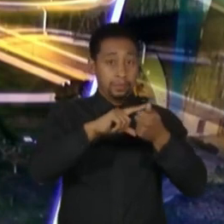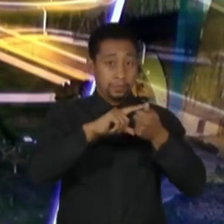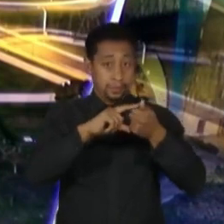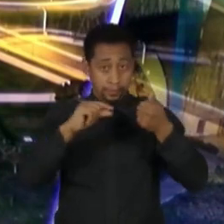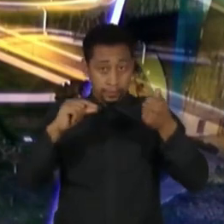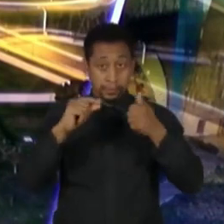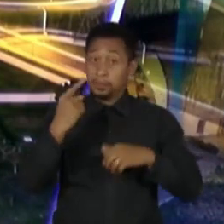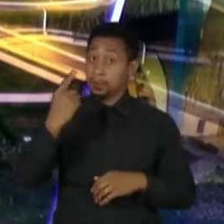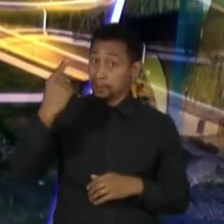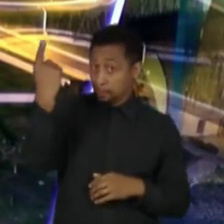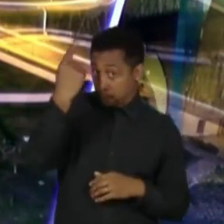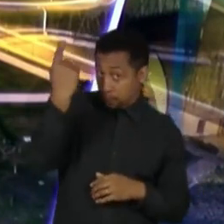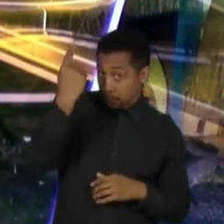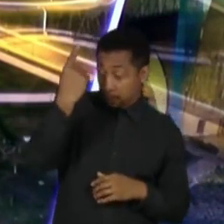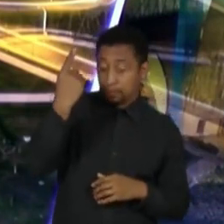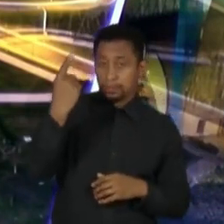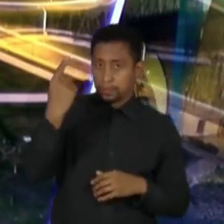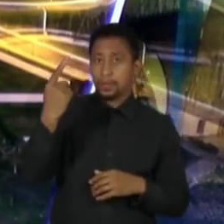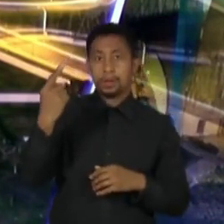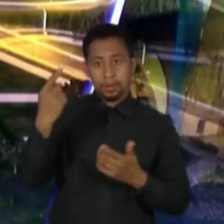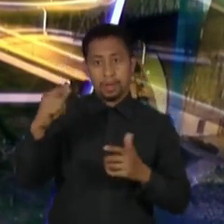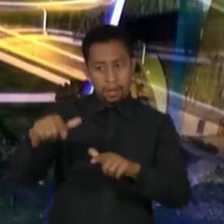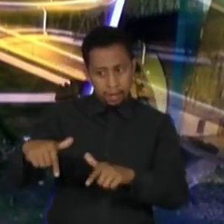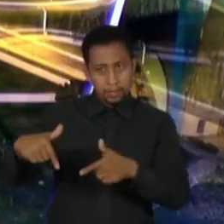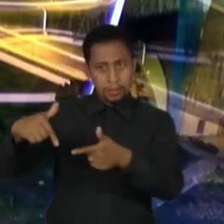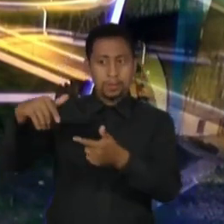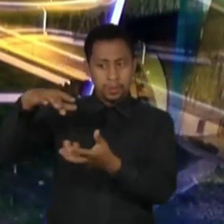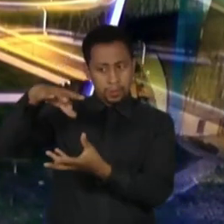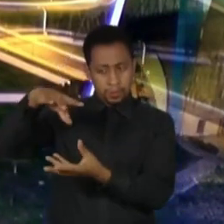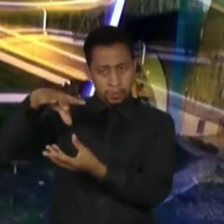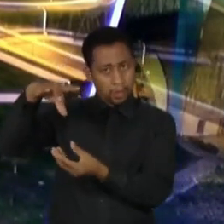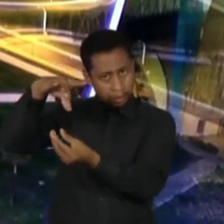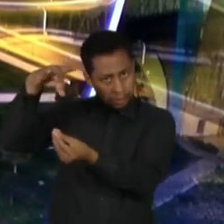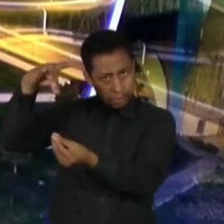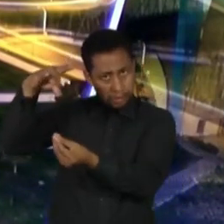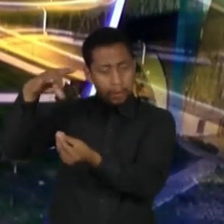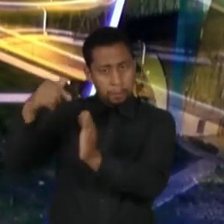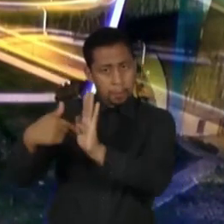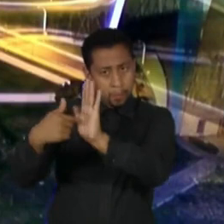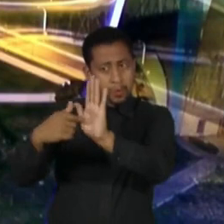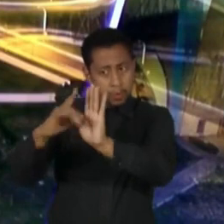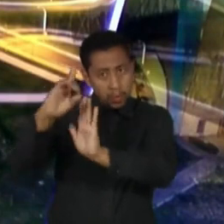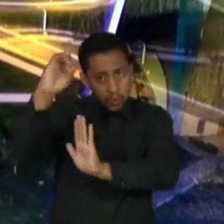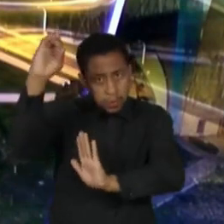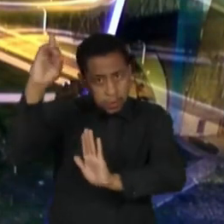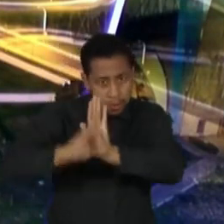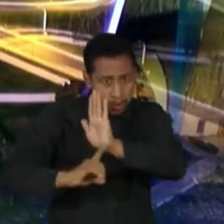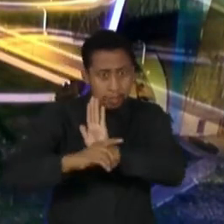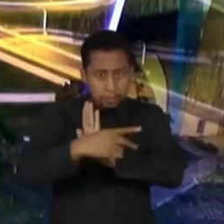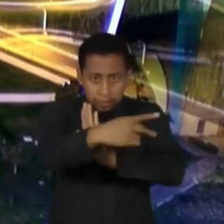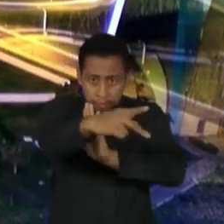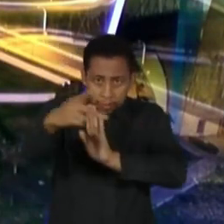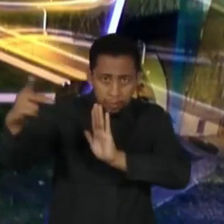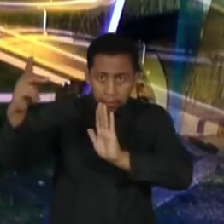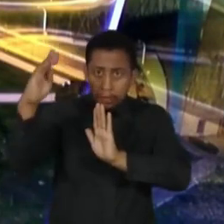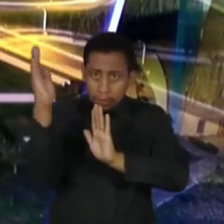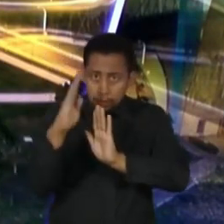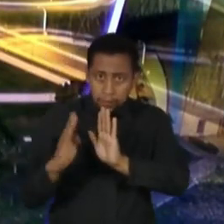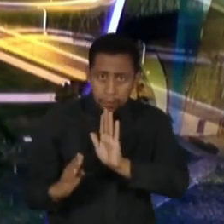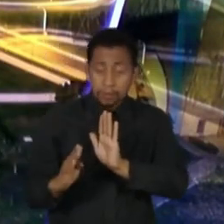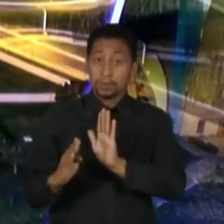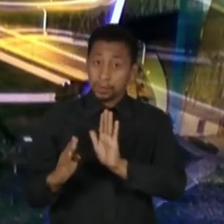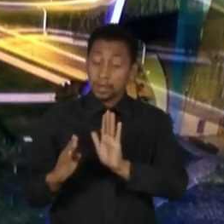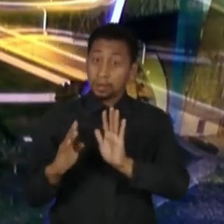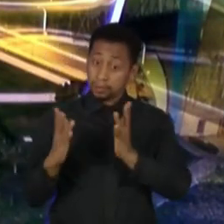afirma como princípio do Estado Democrático de Direito, do Estado brasileiro, o princípio da dignidade